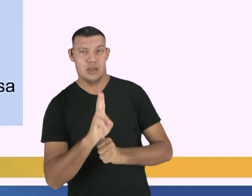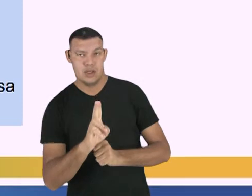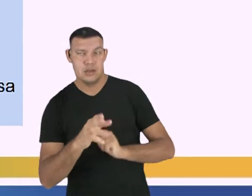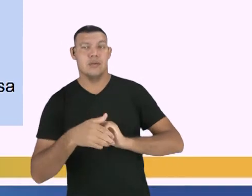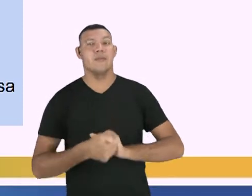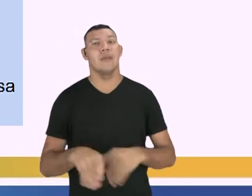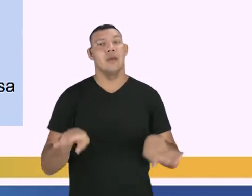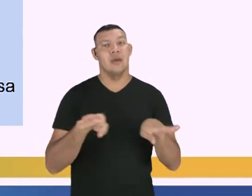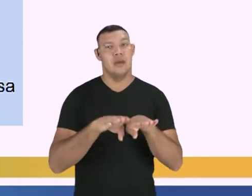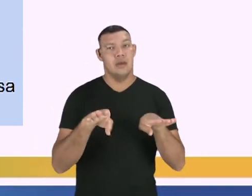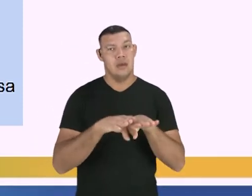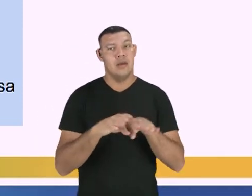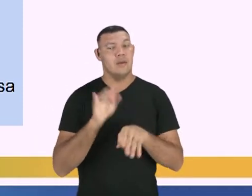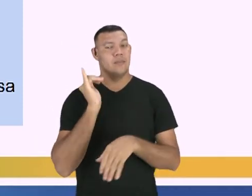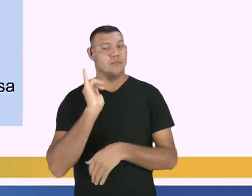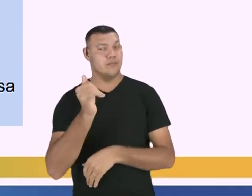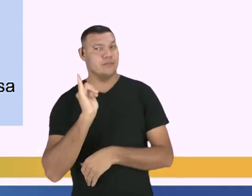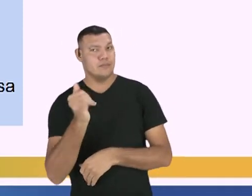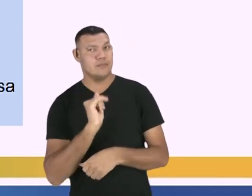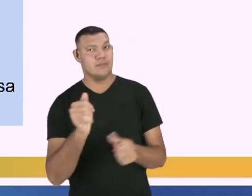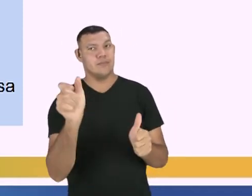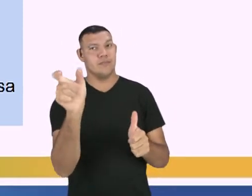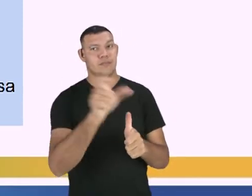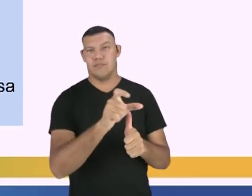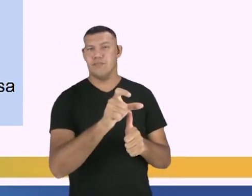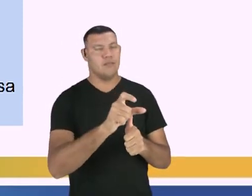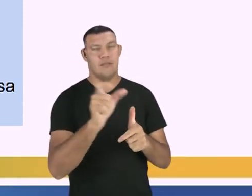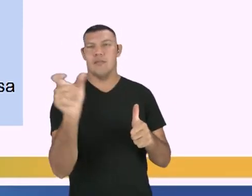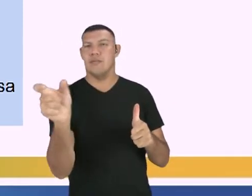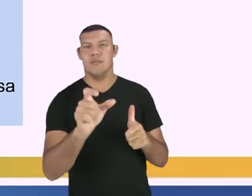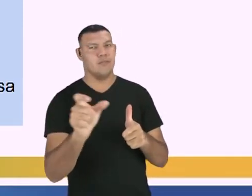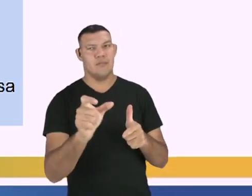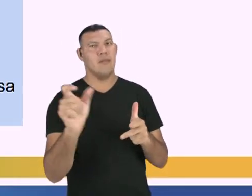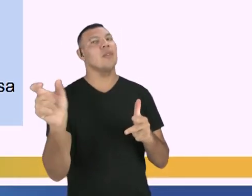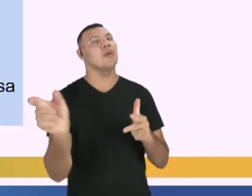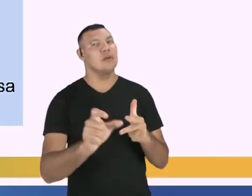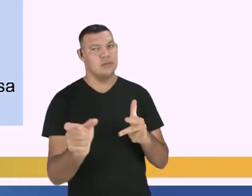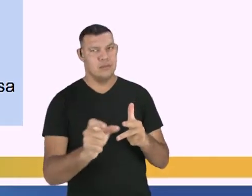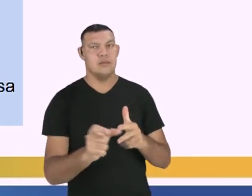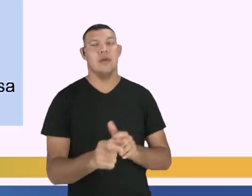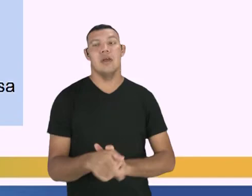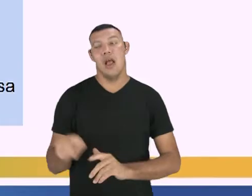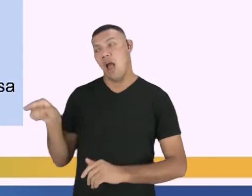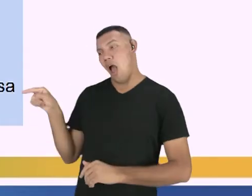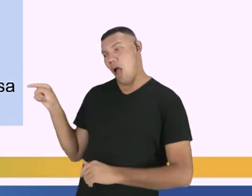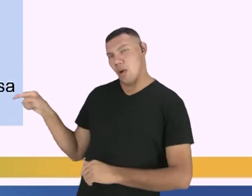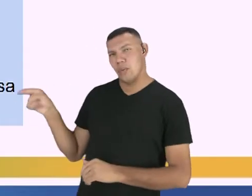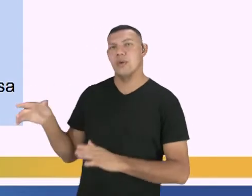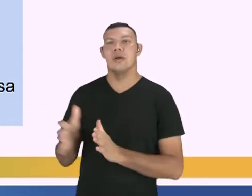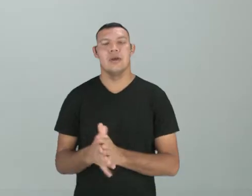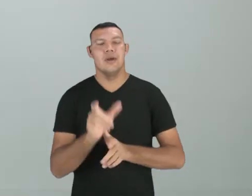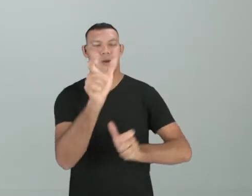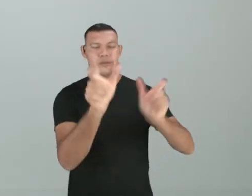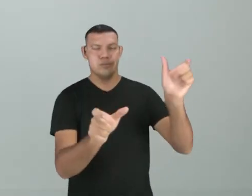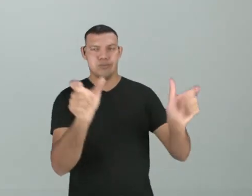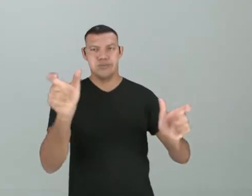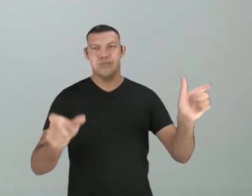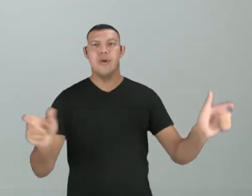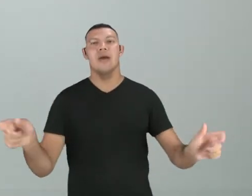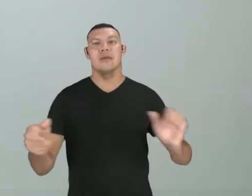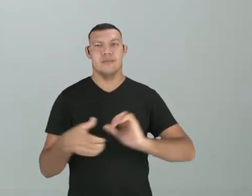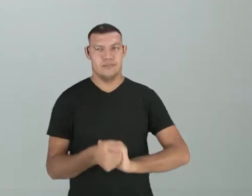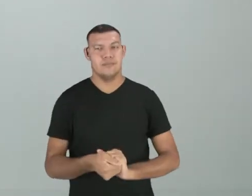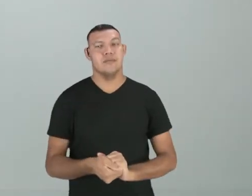podendo ser narrada em terceira, porque mesmo sendo um narrador personagem, mas você dá a voz ao narrador em alguns momentos na sua